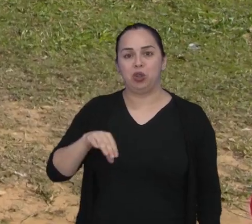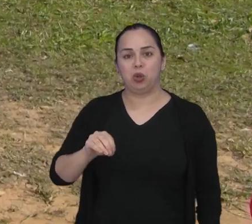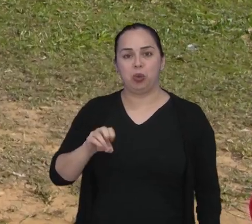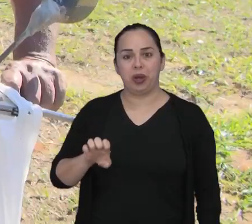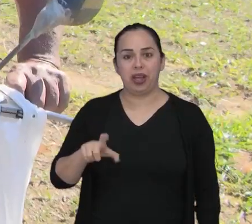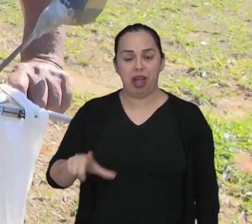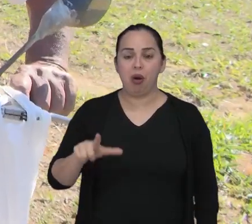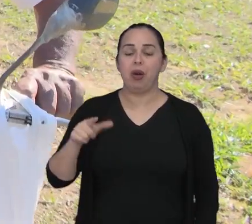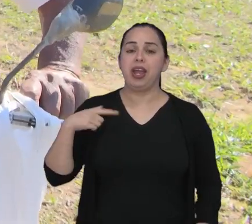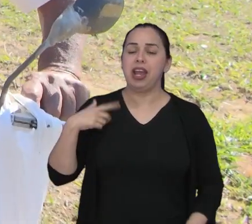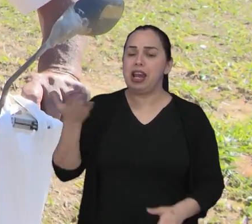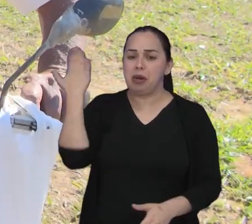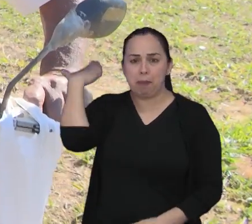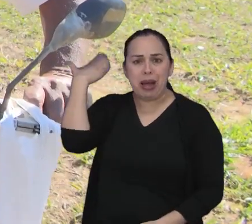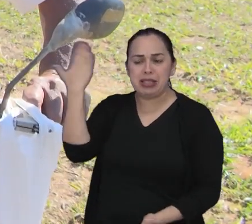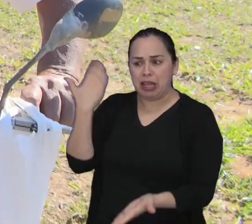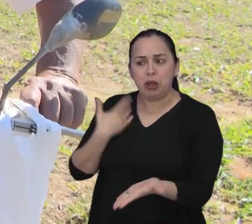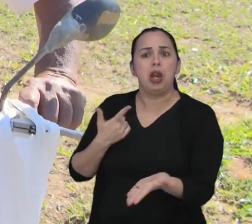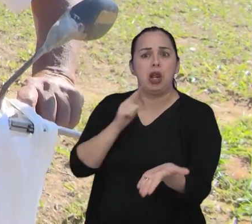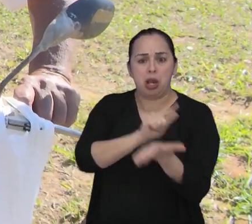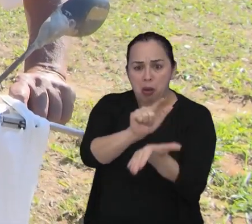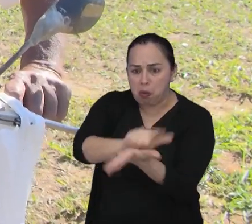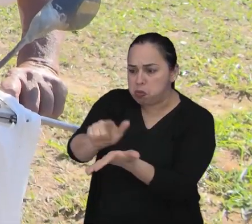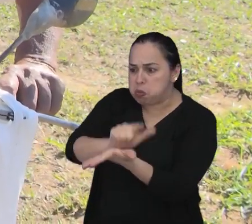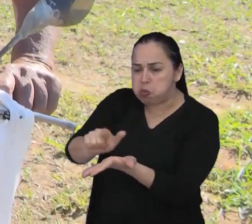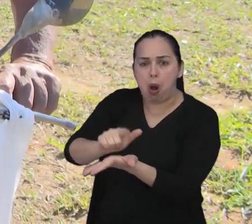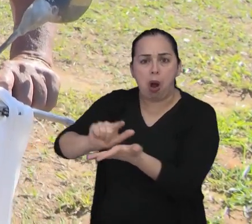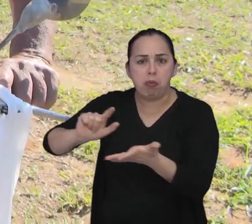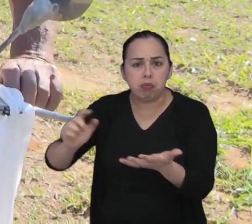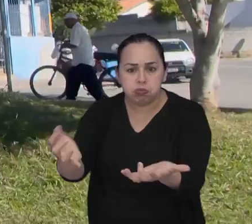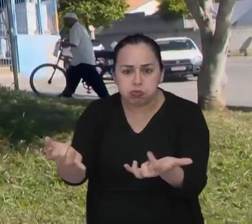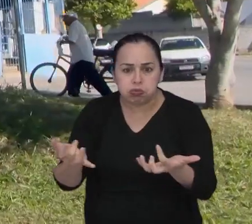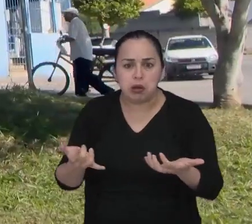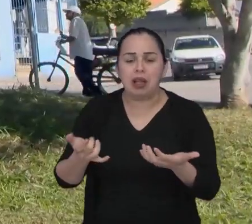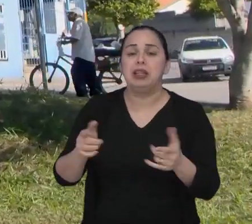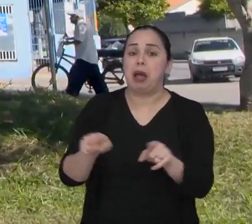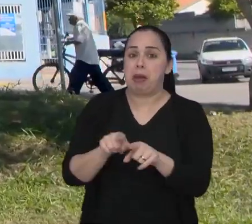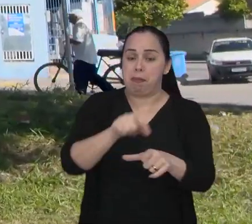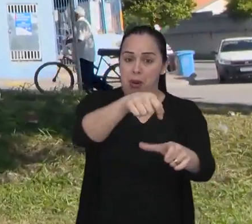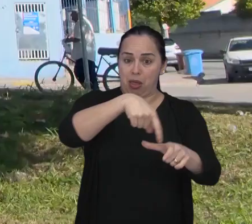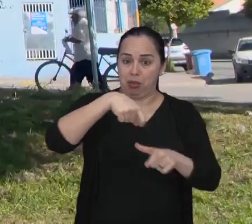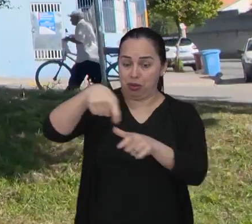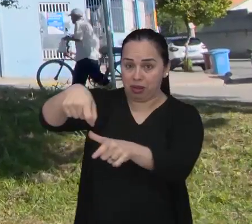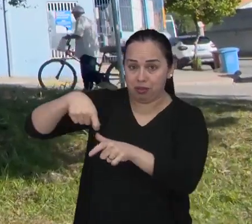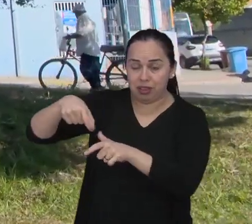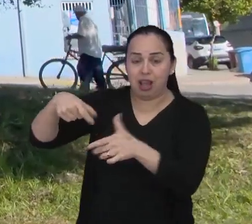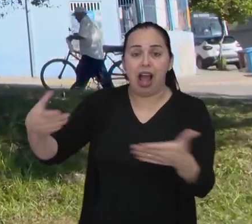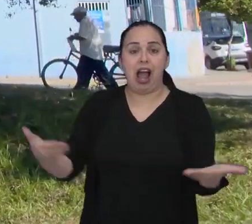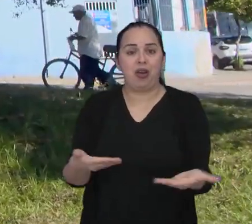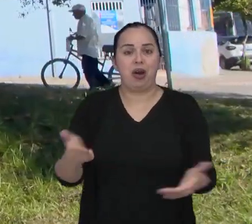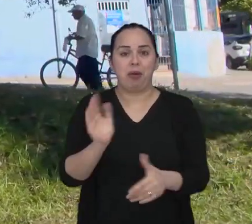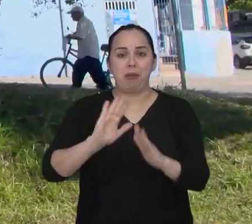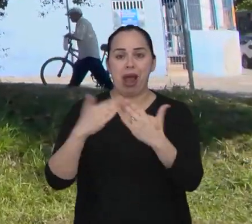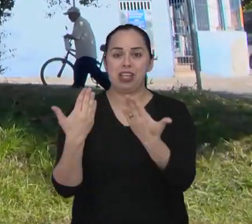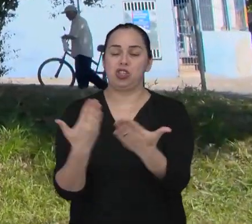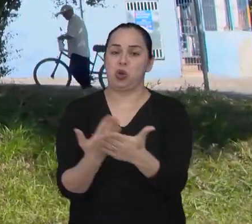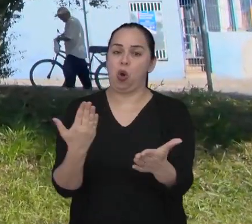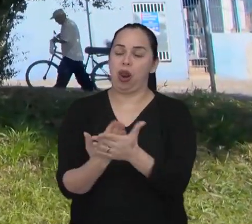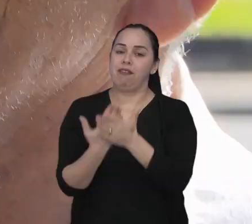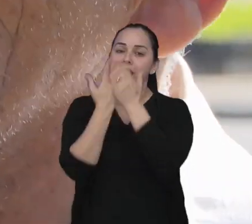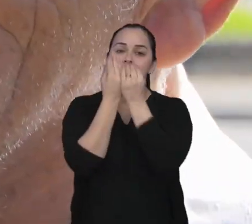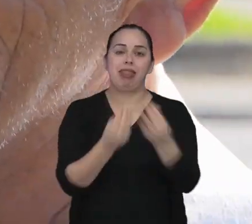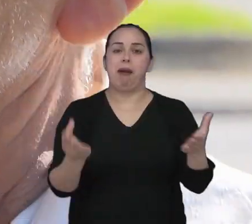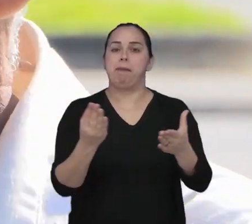todo mundo aqui, né? O Manuel mora em frente do terreno e cuidou do espaço por muito tempo. Inclusive plantou essas